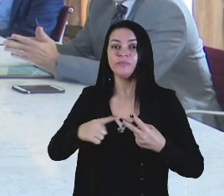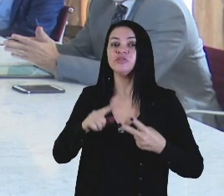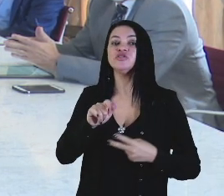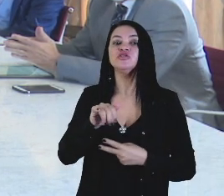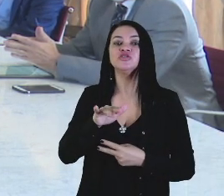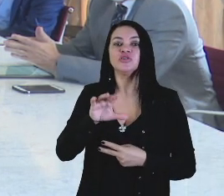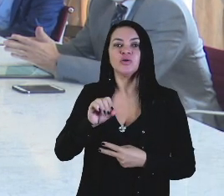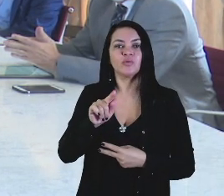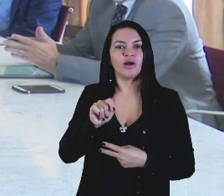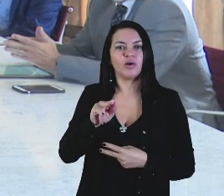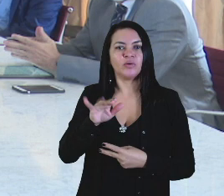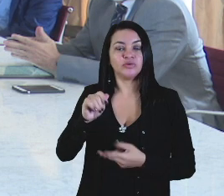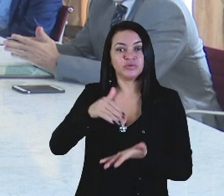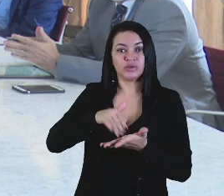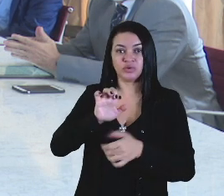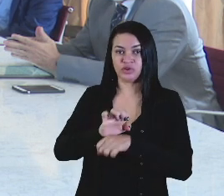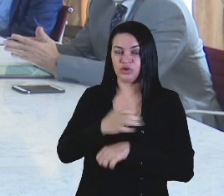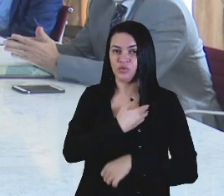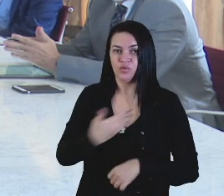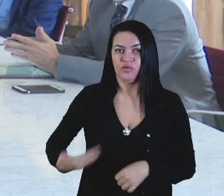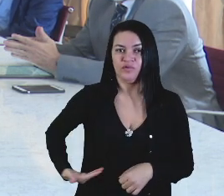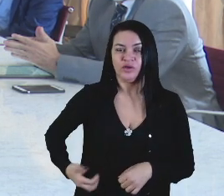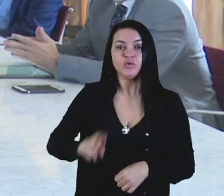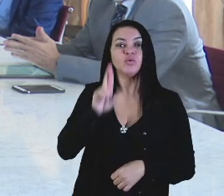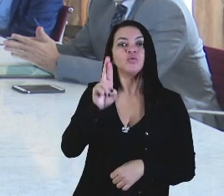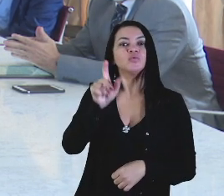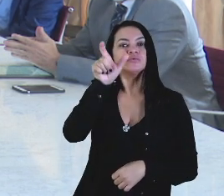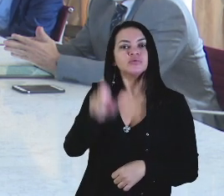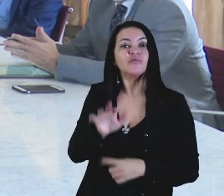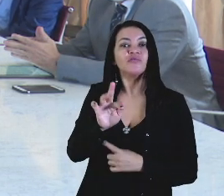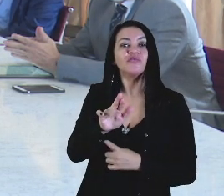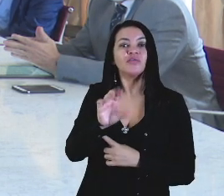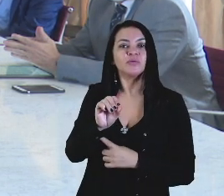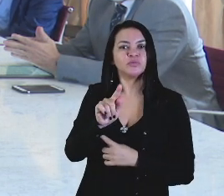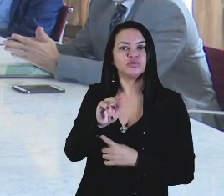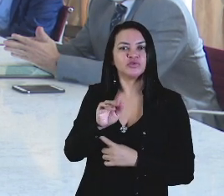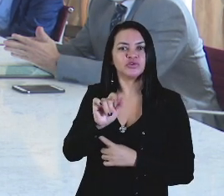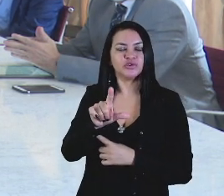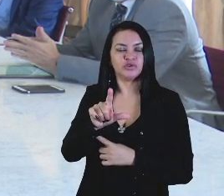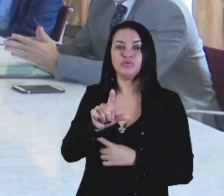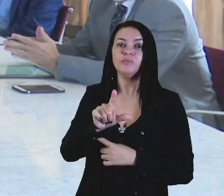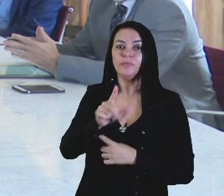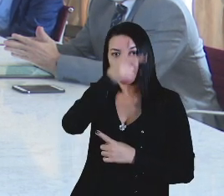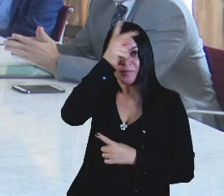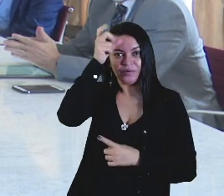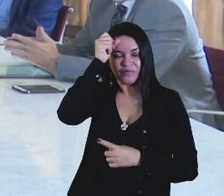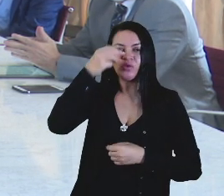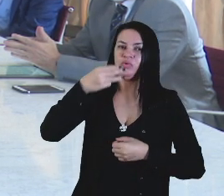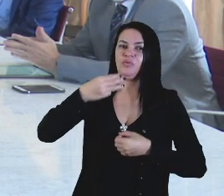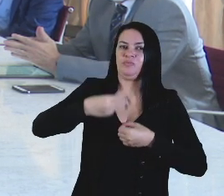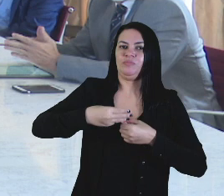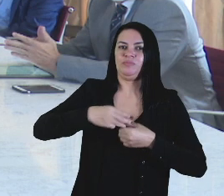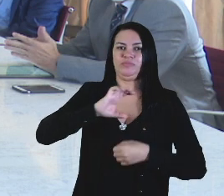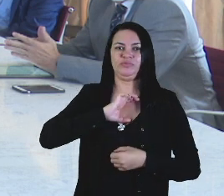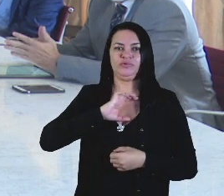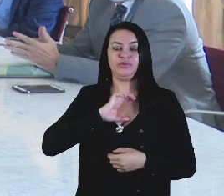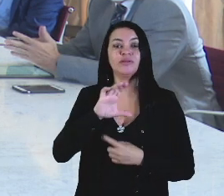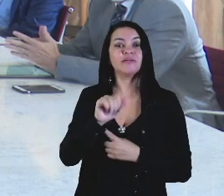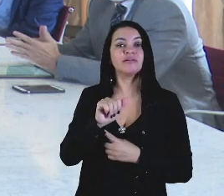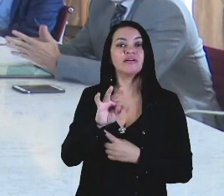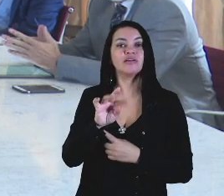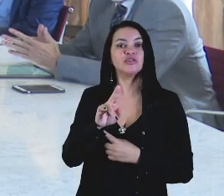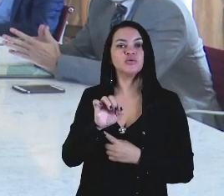Galdino, secretário de estado de governo, o senhor Fábio Gentil, prefeito de Caxias, o senhor Catulé Júnior,